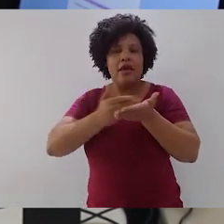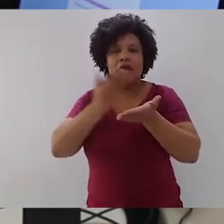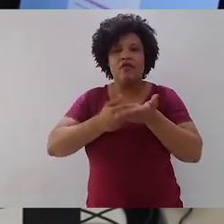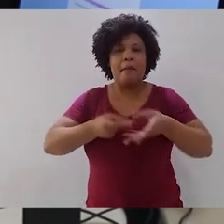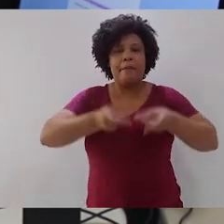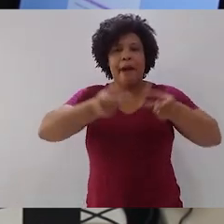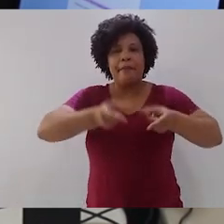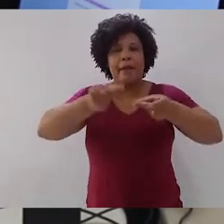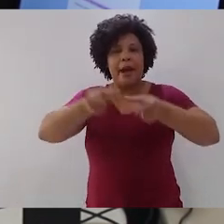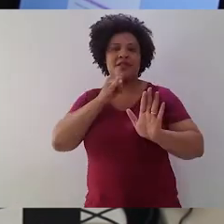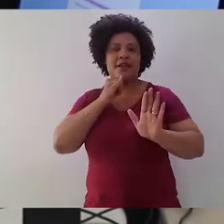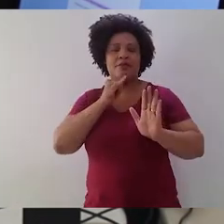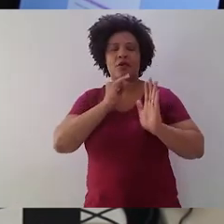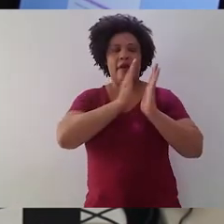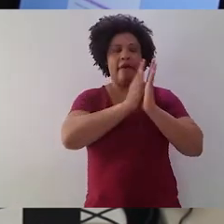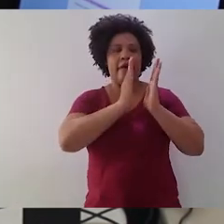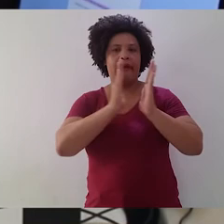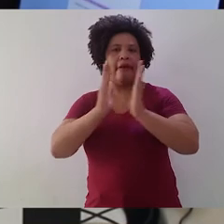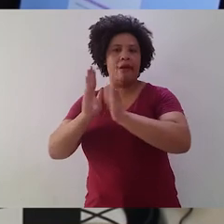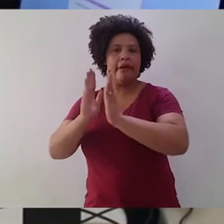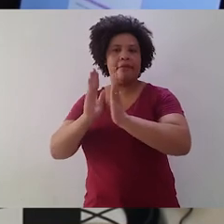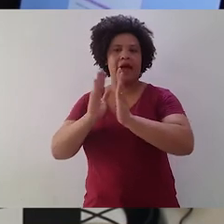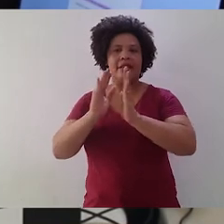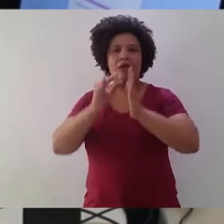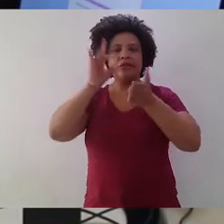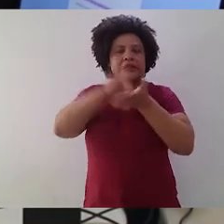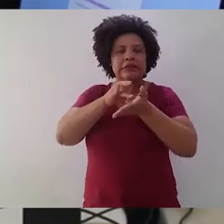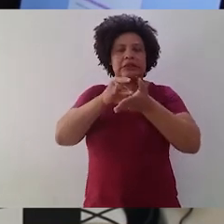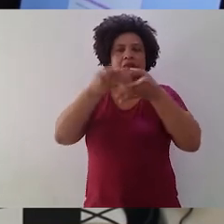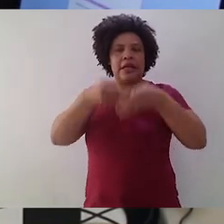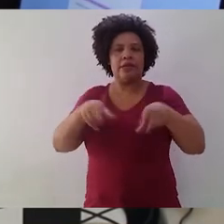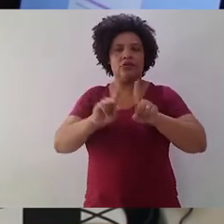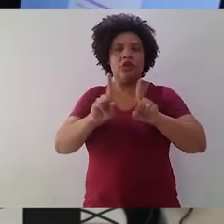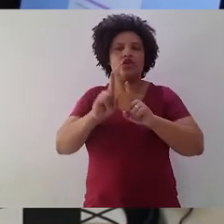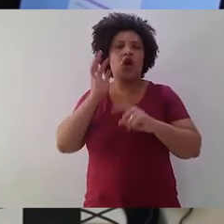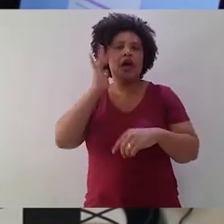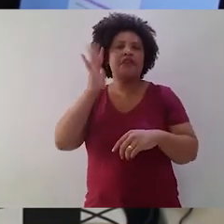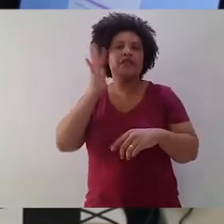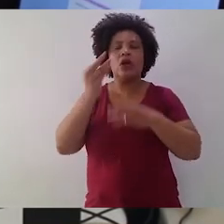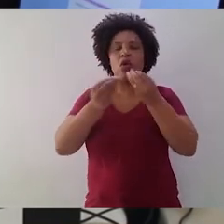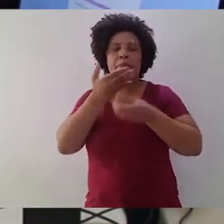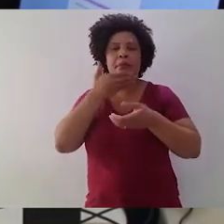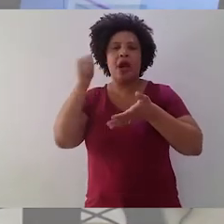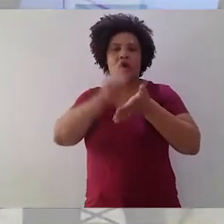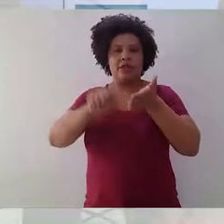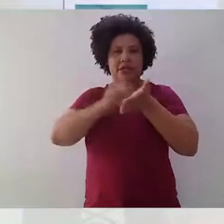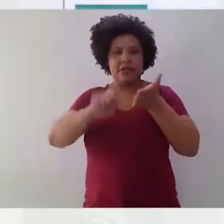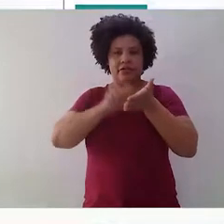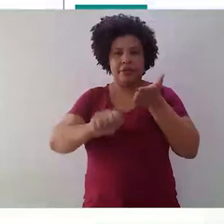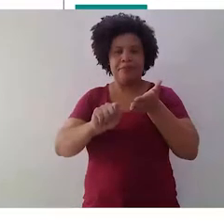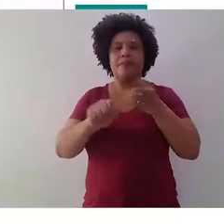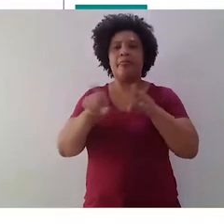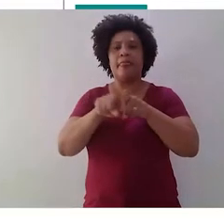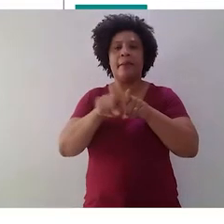que não existem padrões absolutos. O que nós estamos fazendo é apenas uma reflexão de como podemos melhorar. E a última